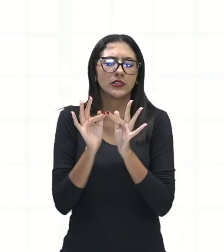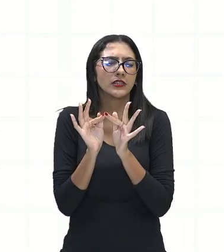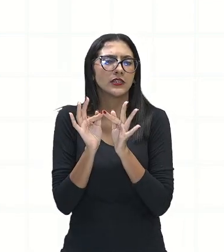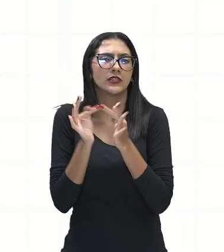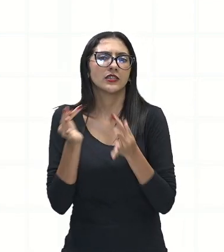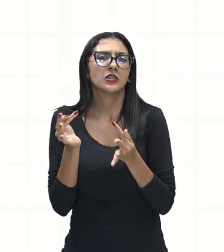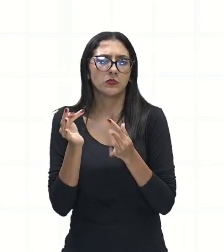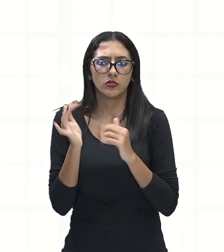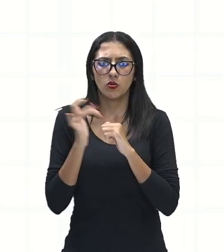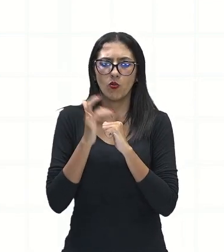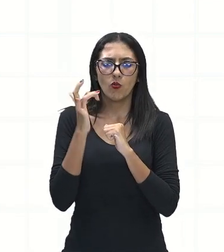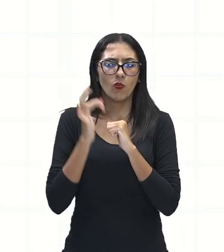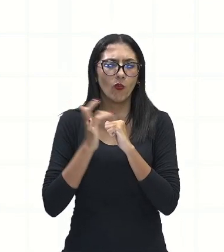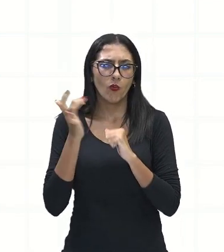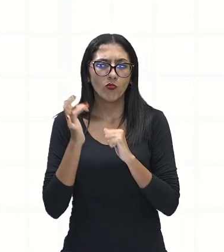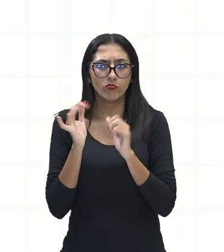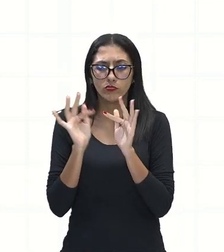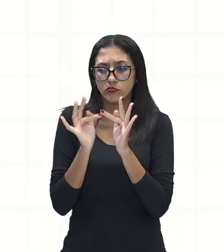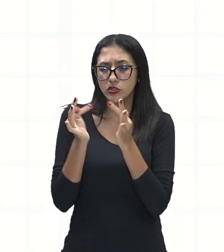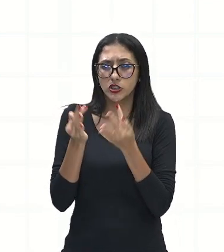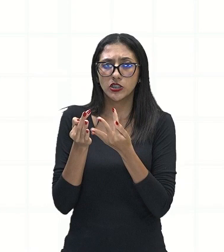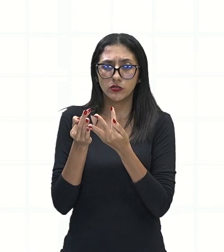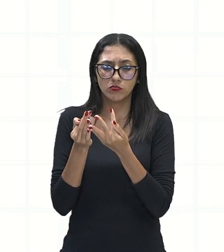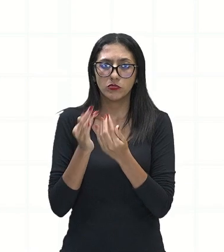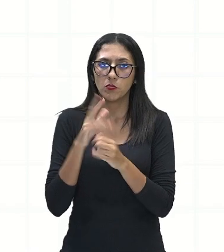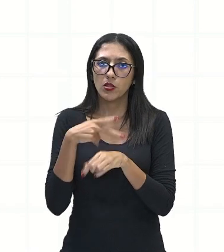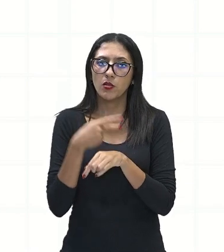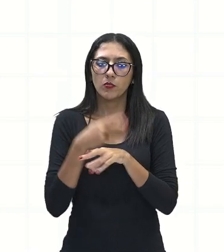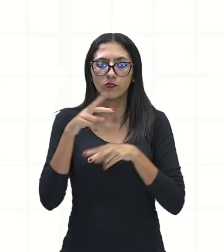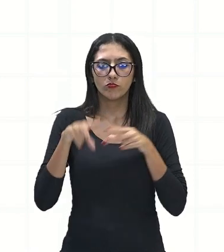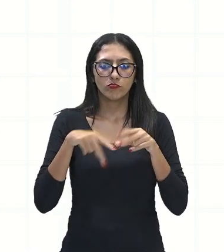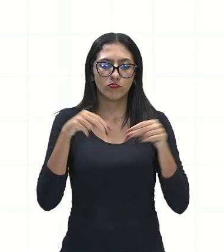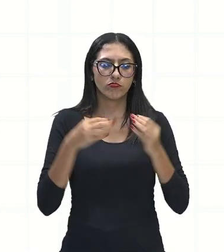ouro, né? Para dar a essa amiga, não é?